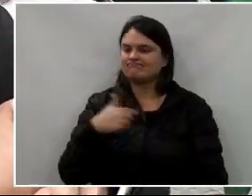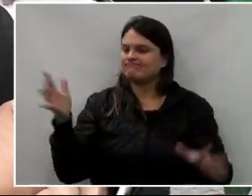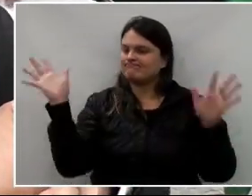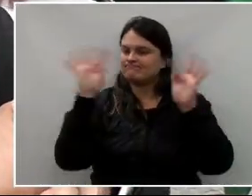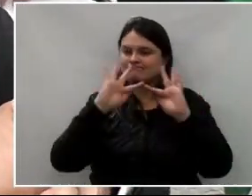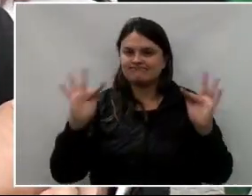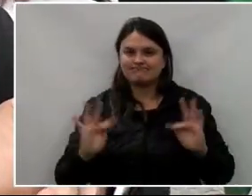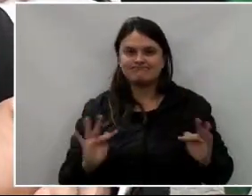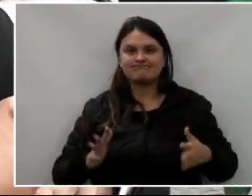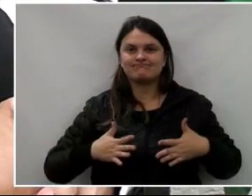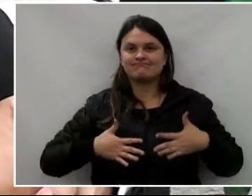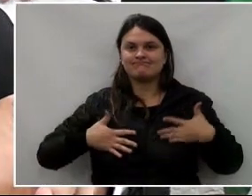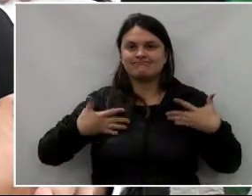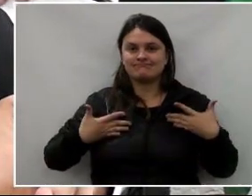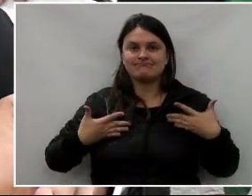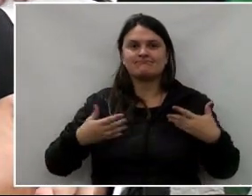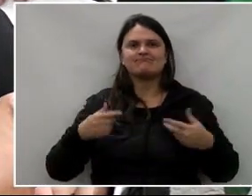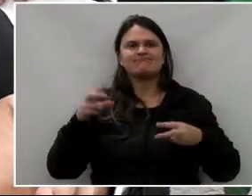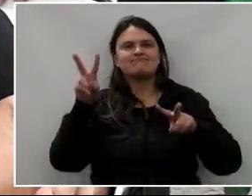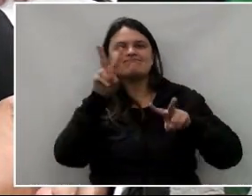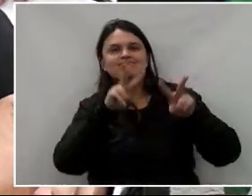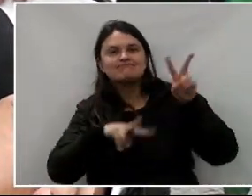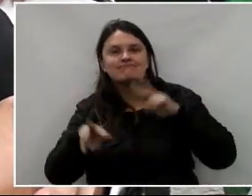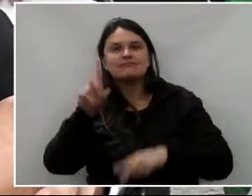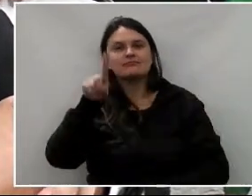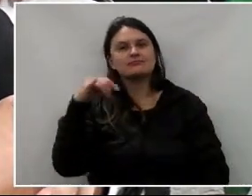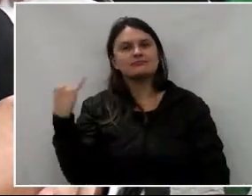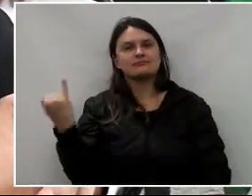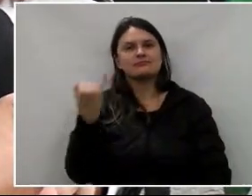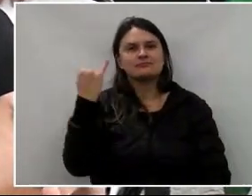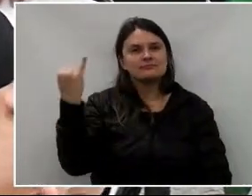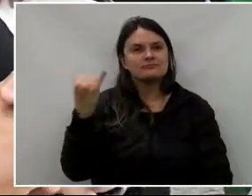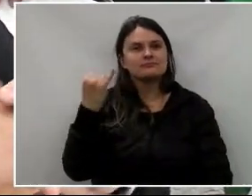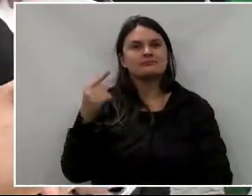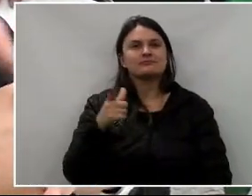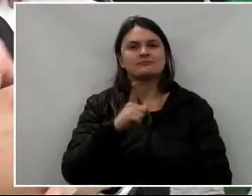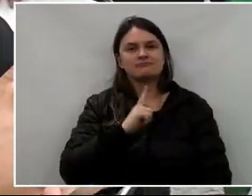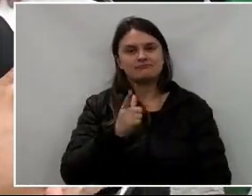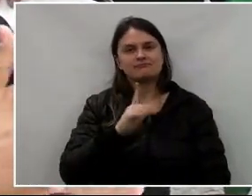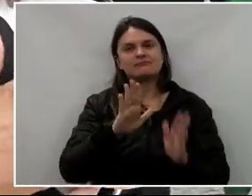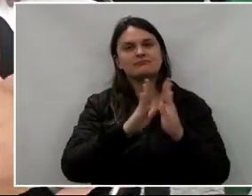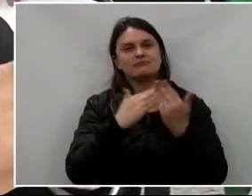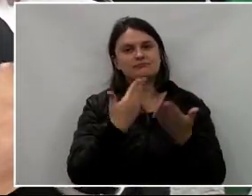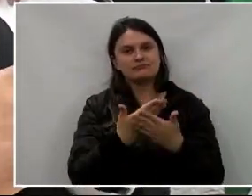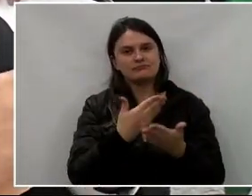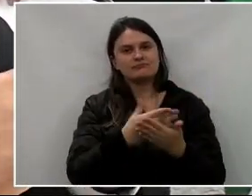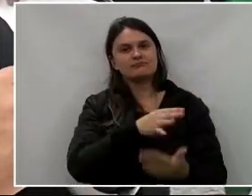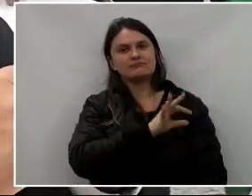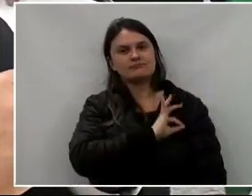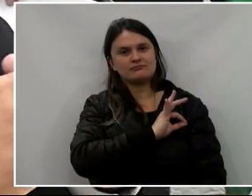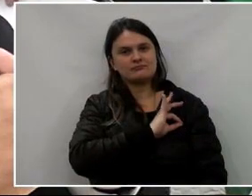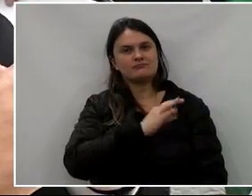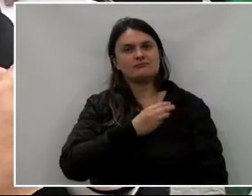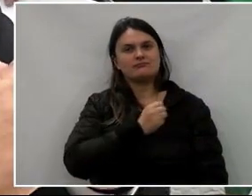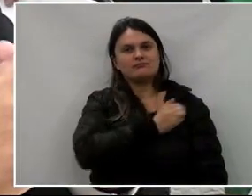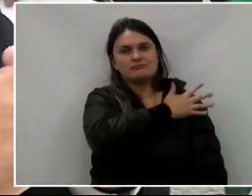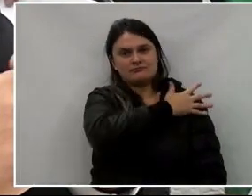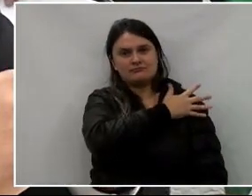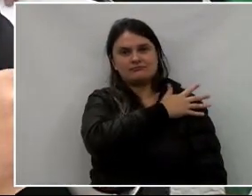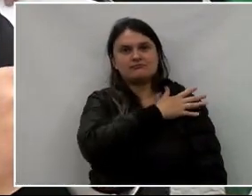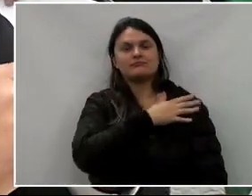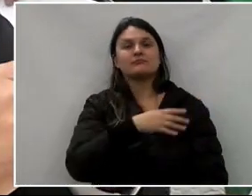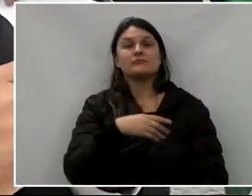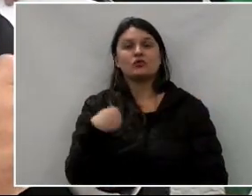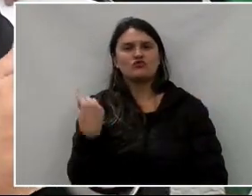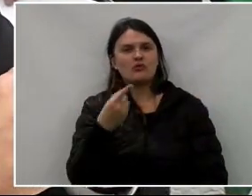nós pudemos ver a importância de nós termos este colégio também aqui na nossa região. É